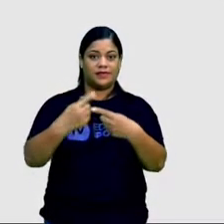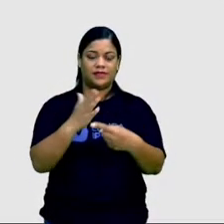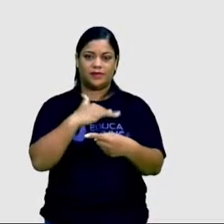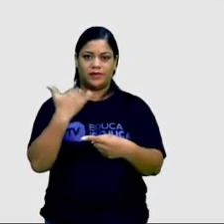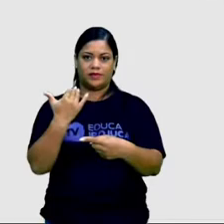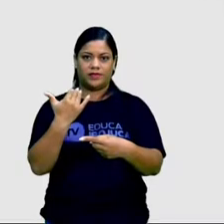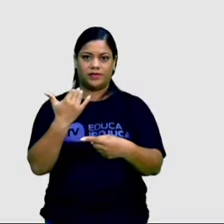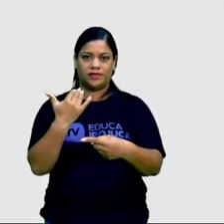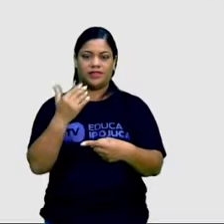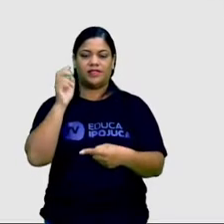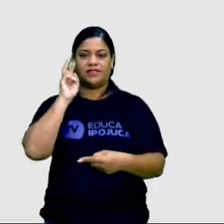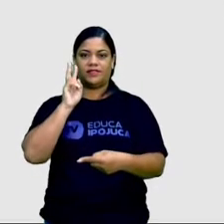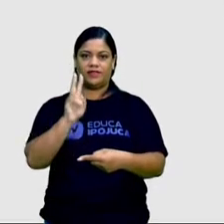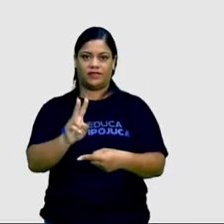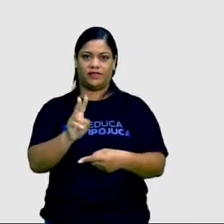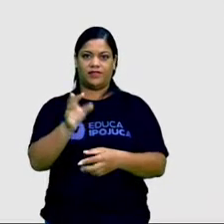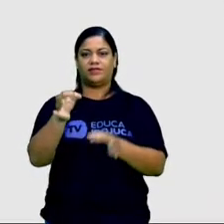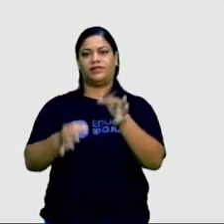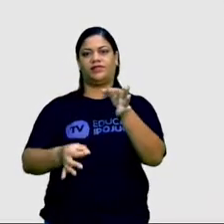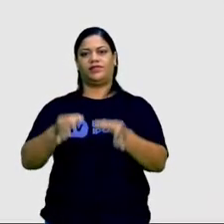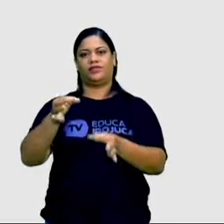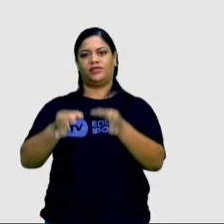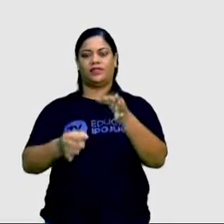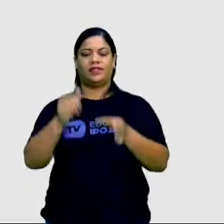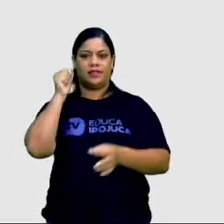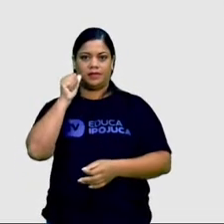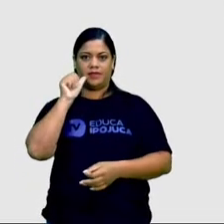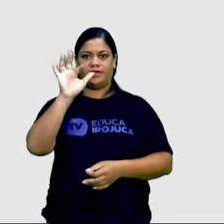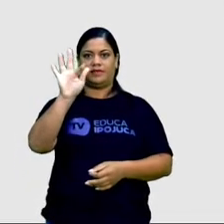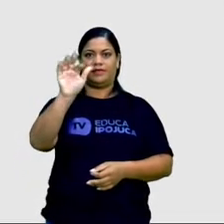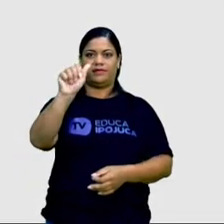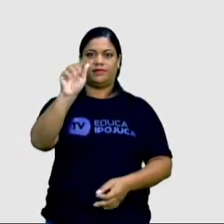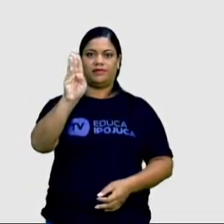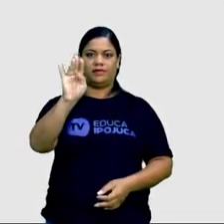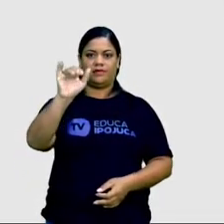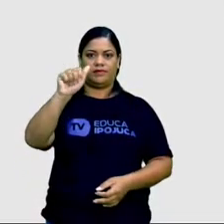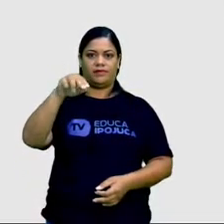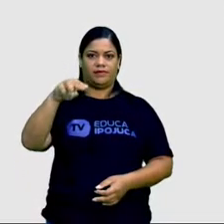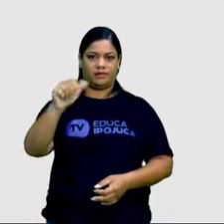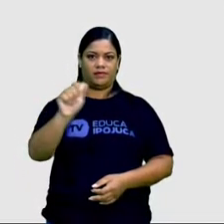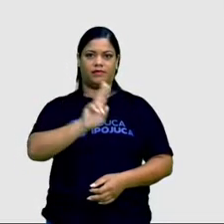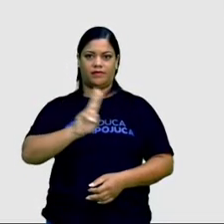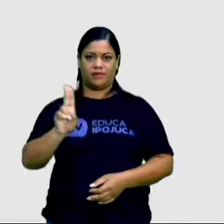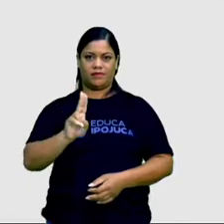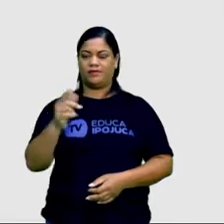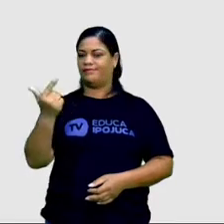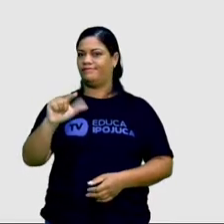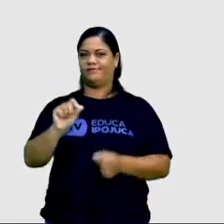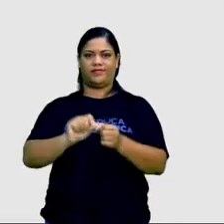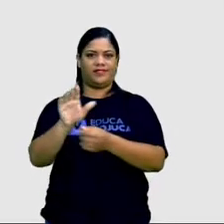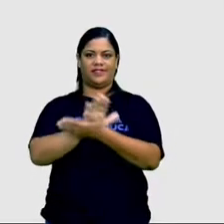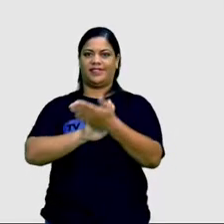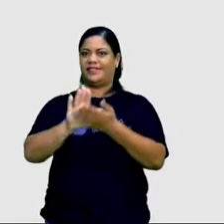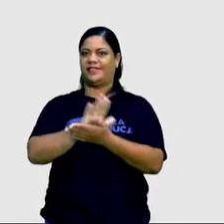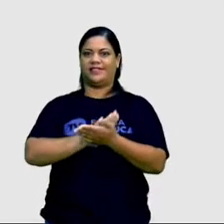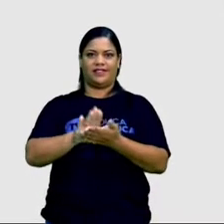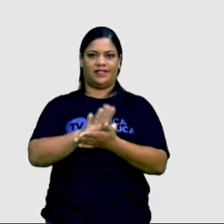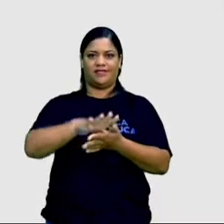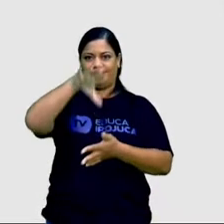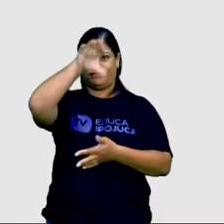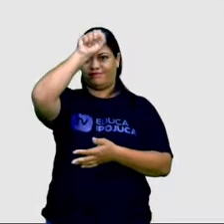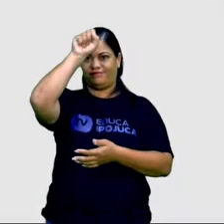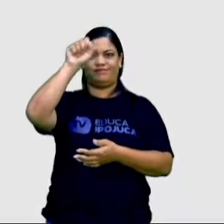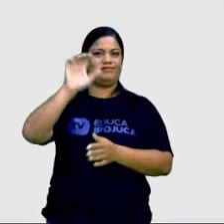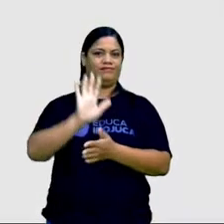morte, ficou comprovado pela justiça que Fabiana, a moça que faleceu, não tinha nenhuma ligação com os